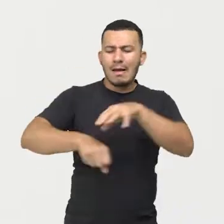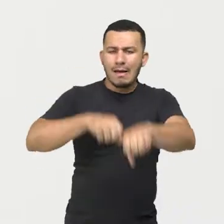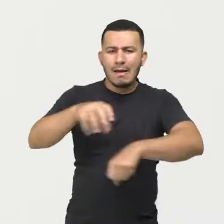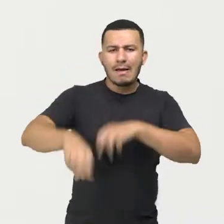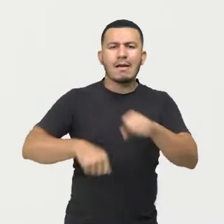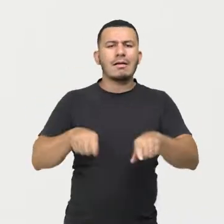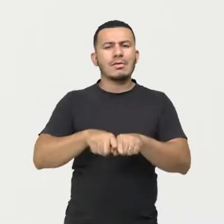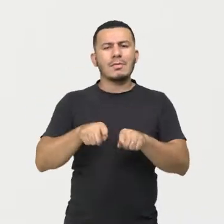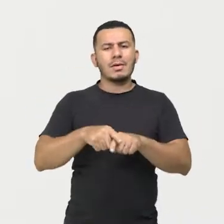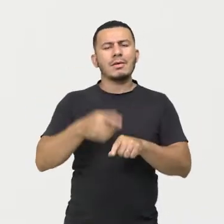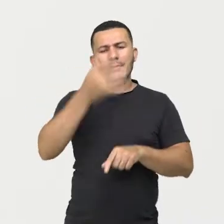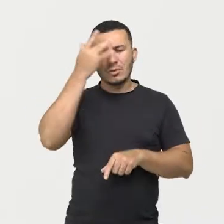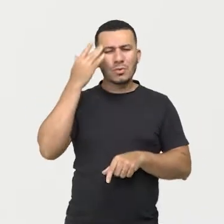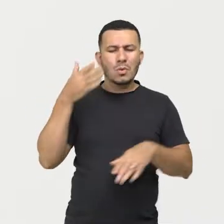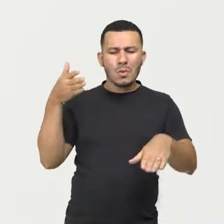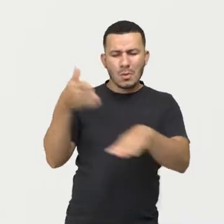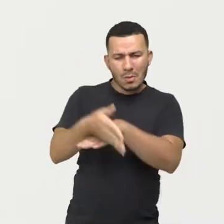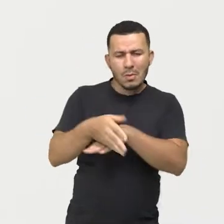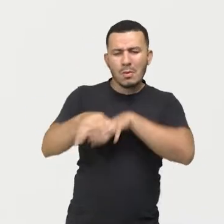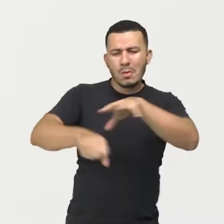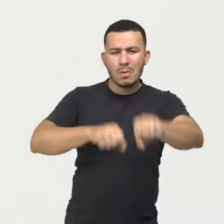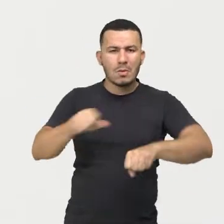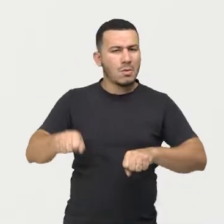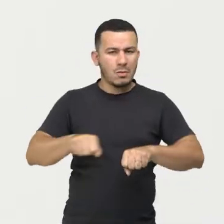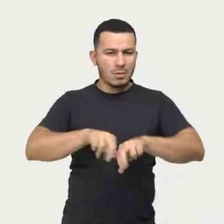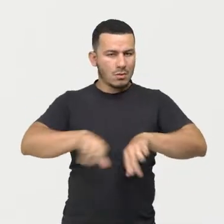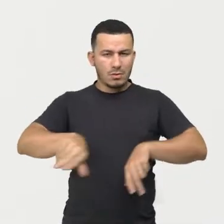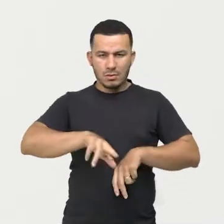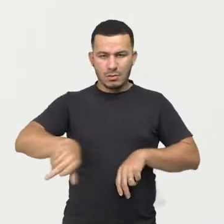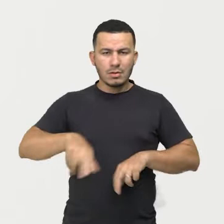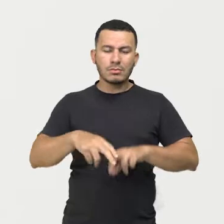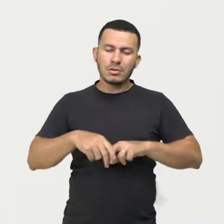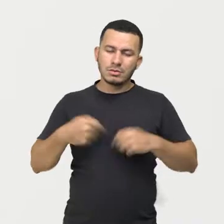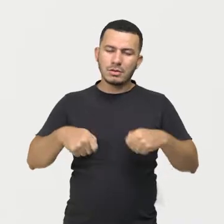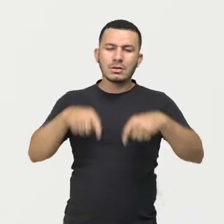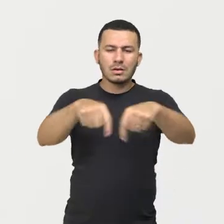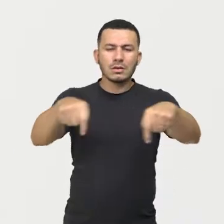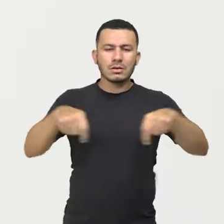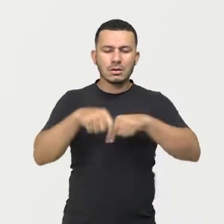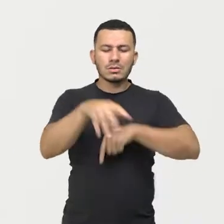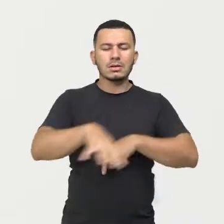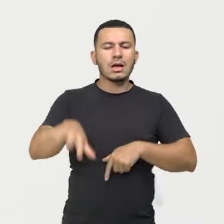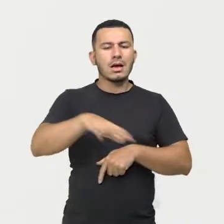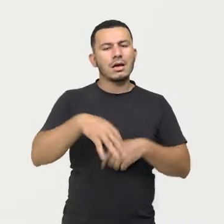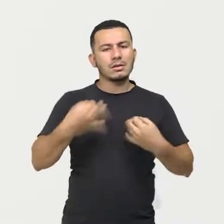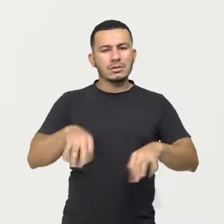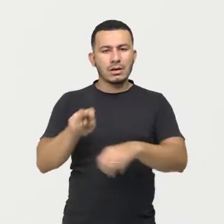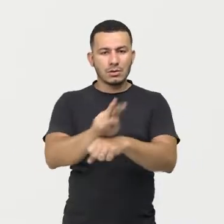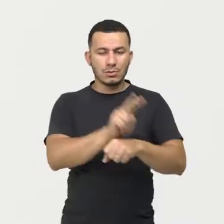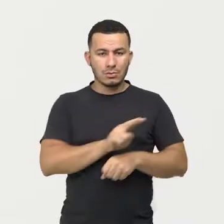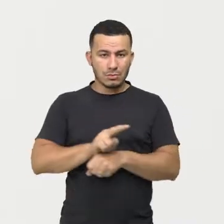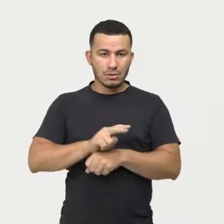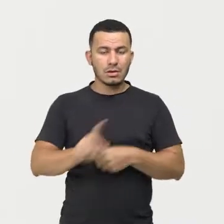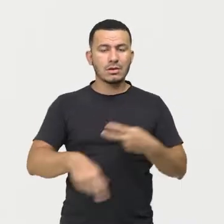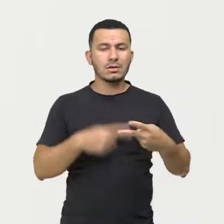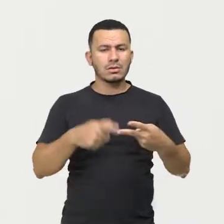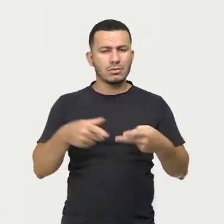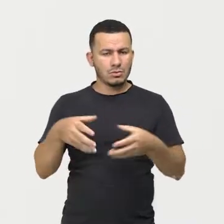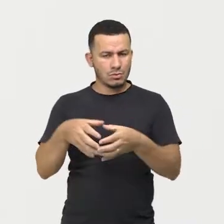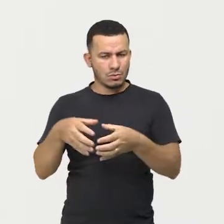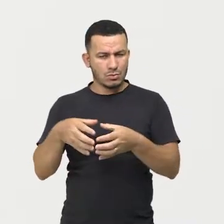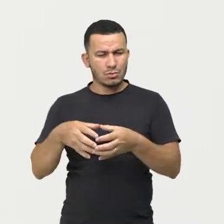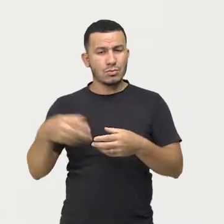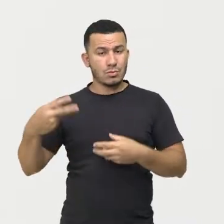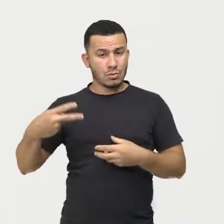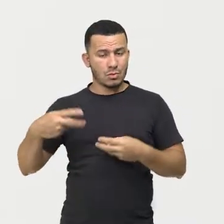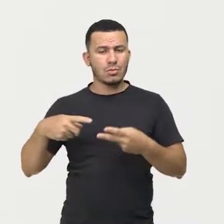intervenção no meio ambiente. Então, aquele meio ambiente possa ser, de fato, preservado. Qual é a segunda categoria, o segundo grupo? É de